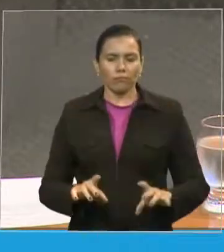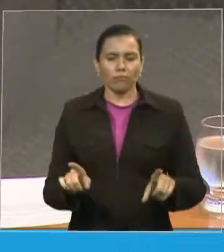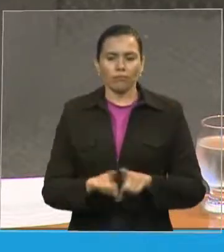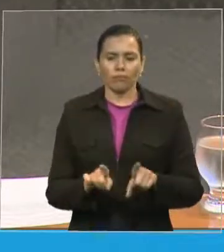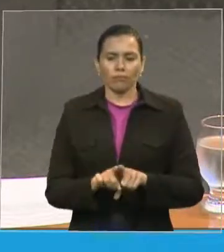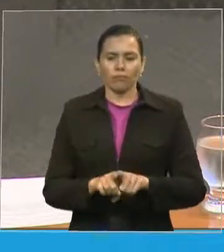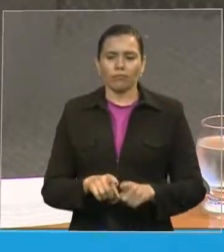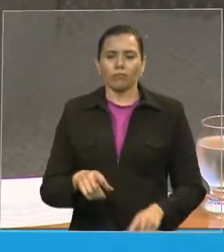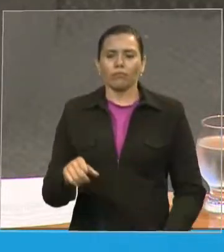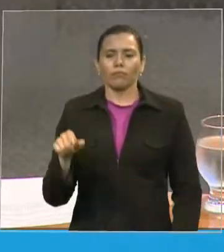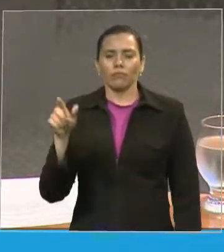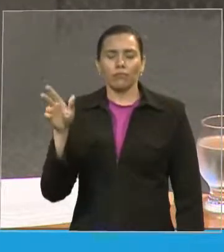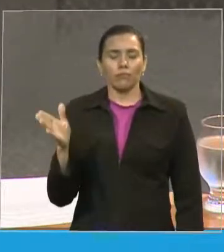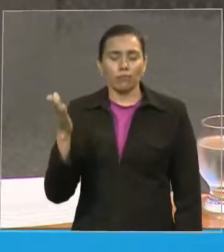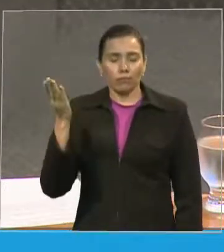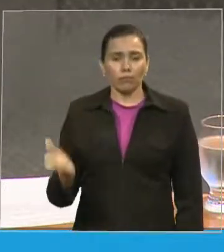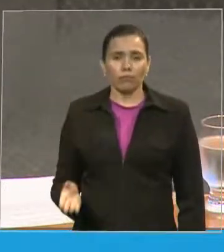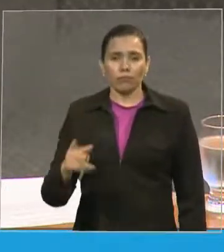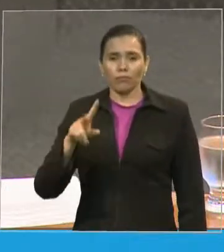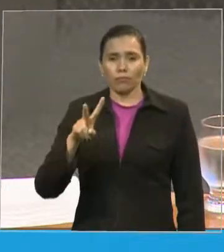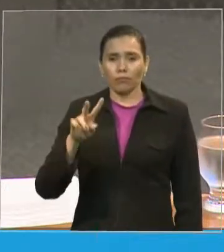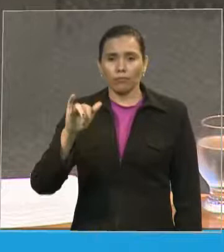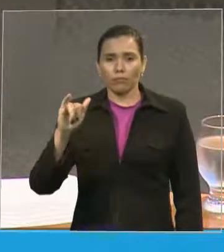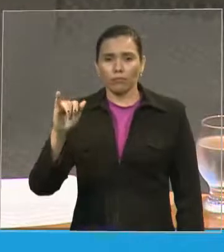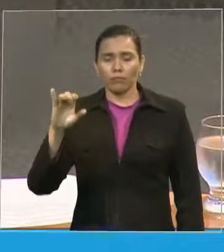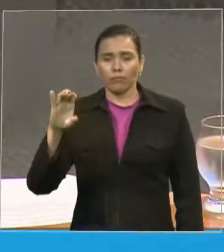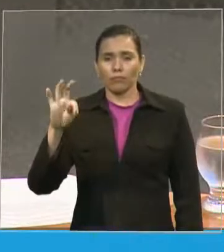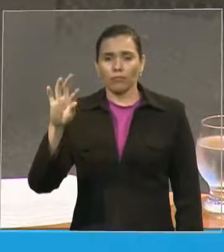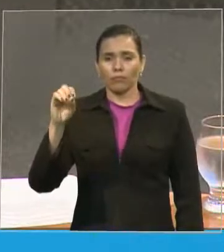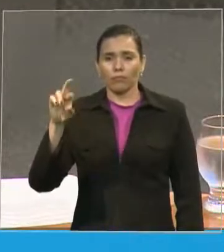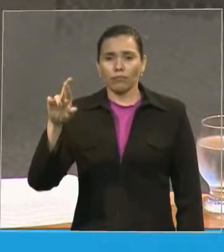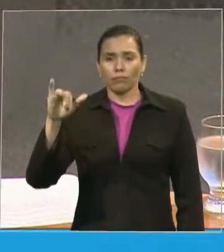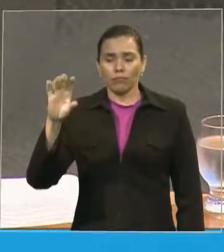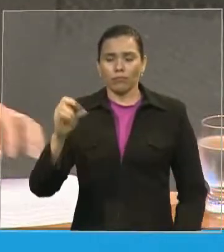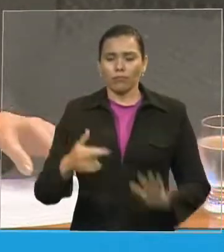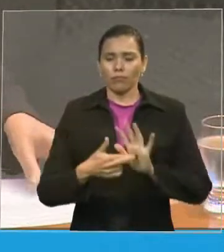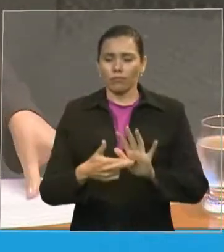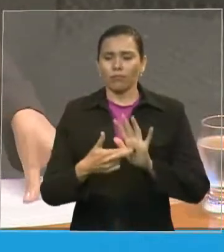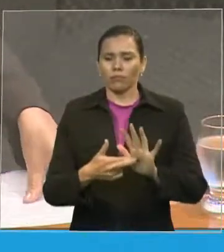do 24BIS. Muito obrigado pela sua presença.